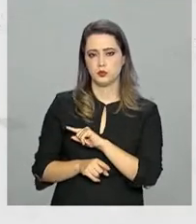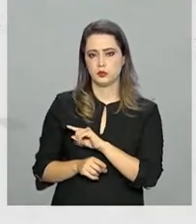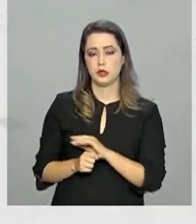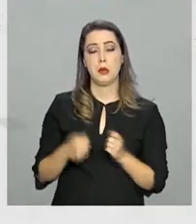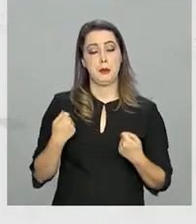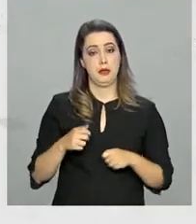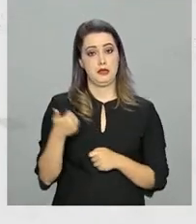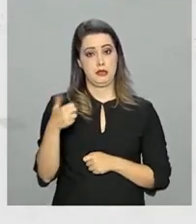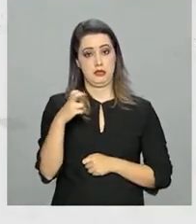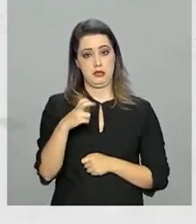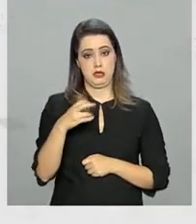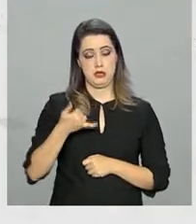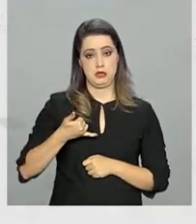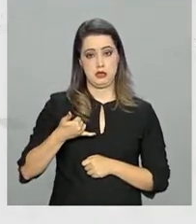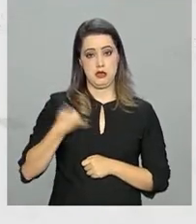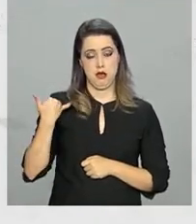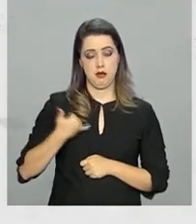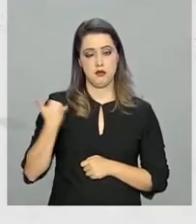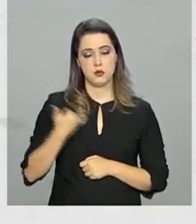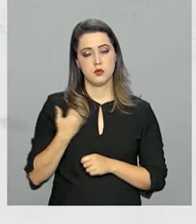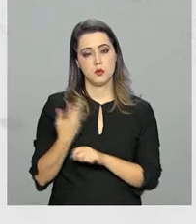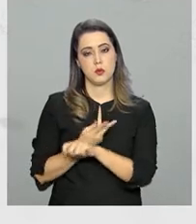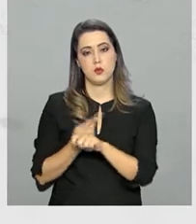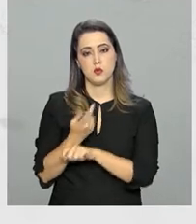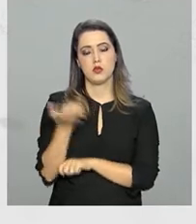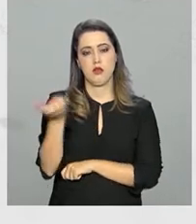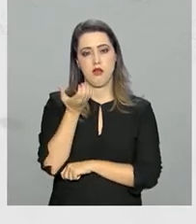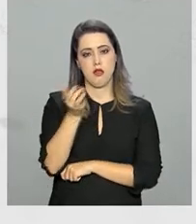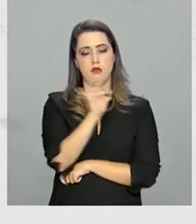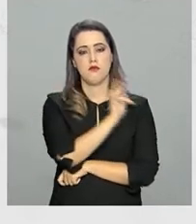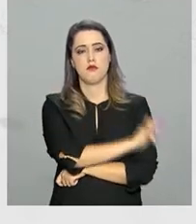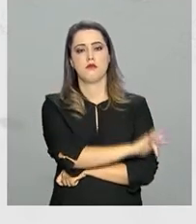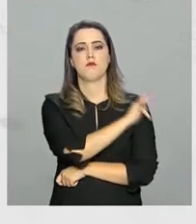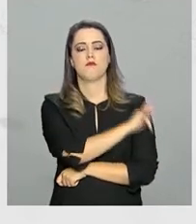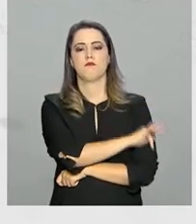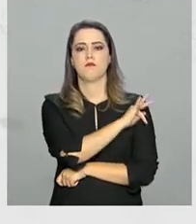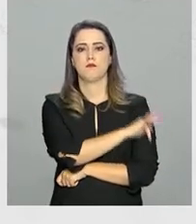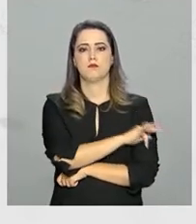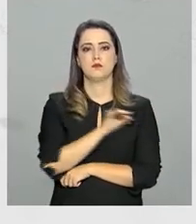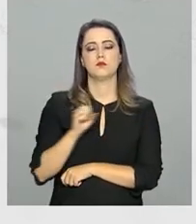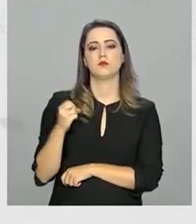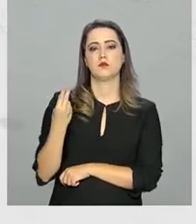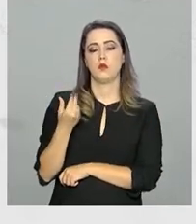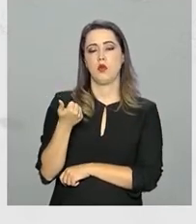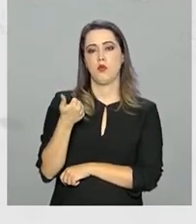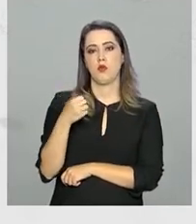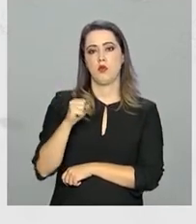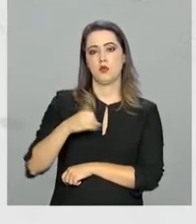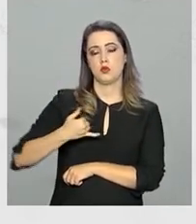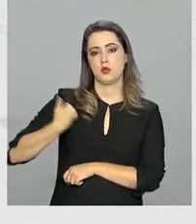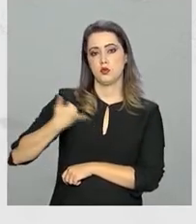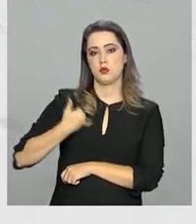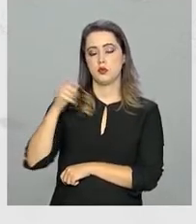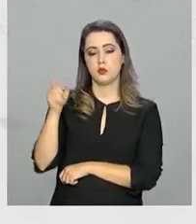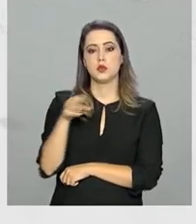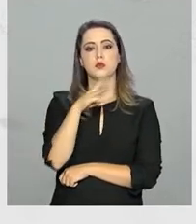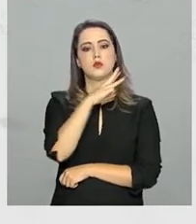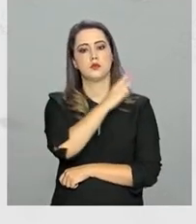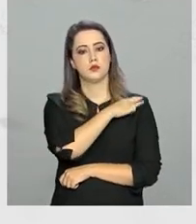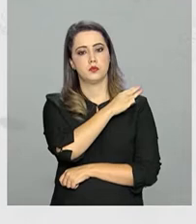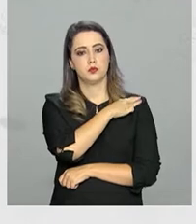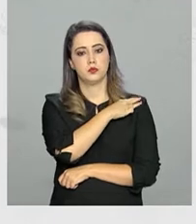mínimo 15 anos completos para quem busca a certificação do ensino fundamental. E 18 anos para quem quer o